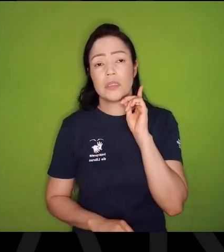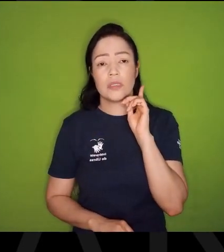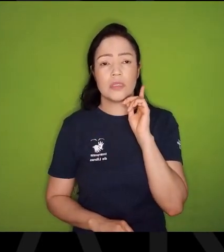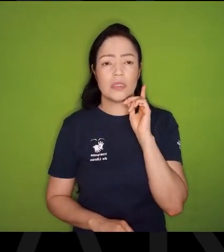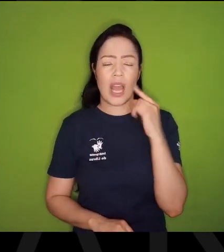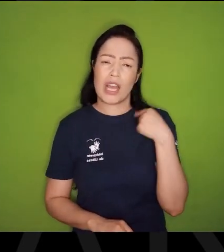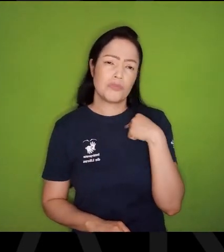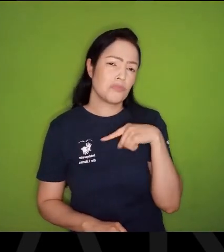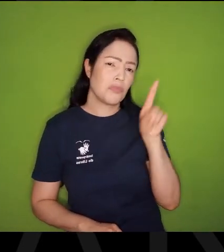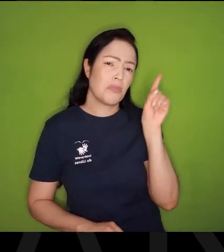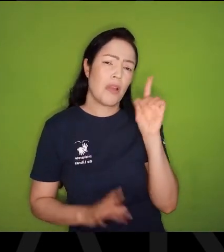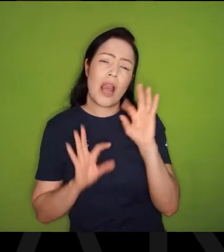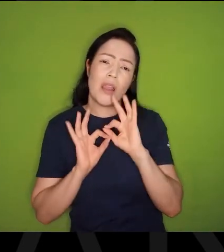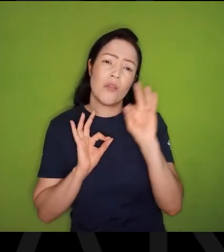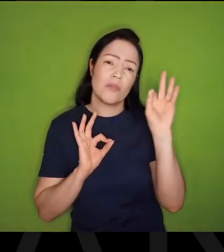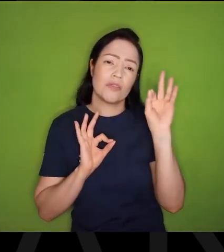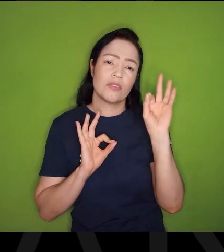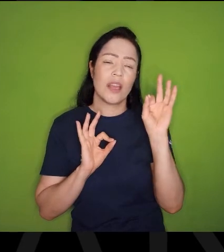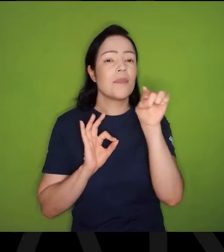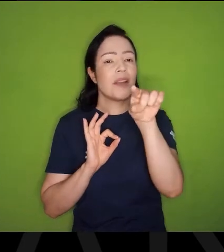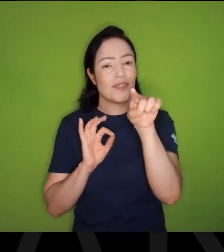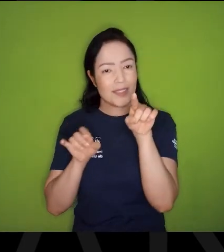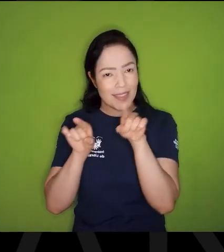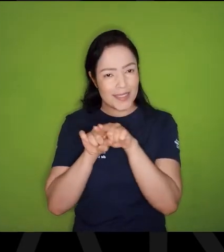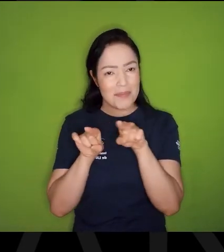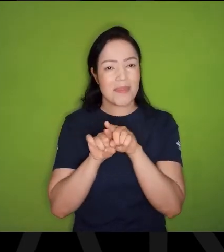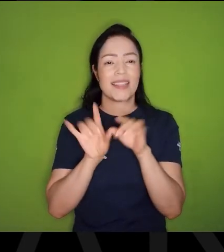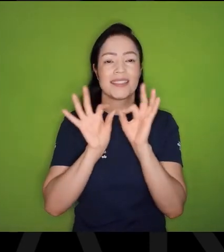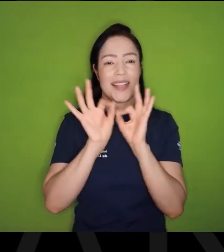Eu não vou a tal lugar, porque é longe, Não, você também está longe,